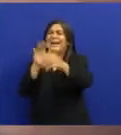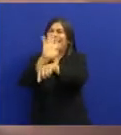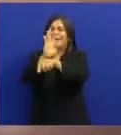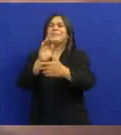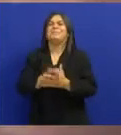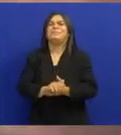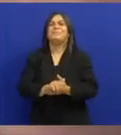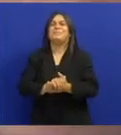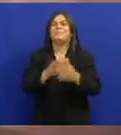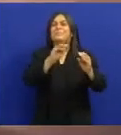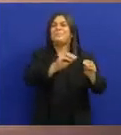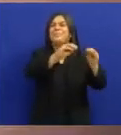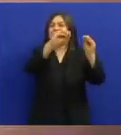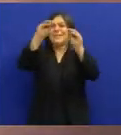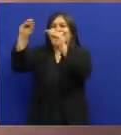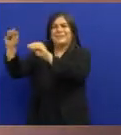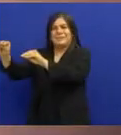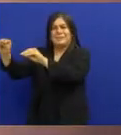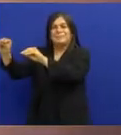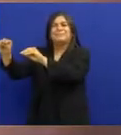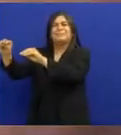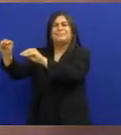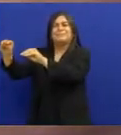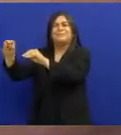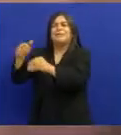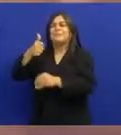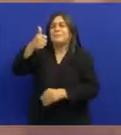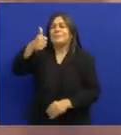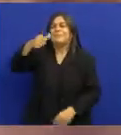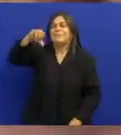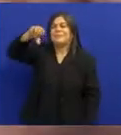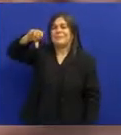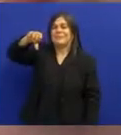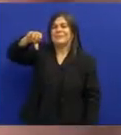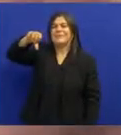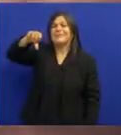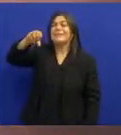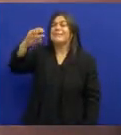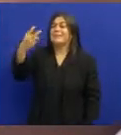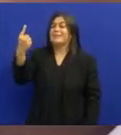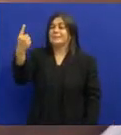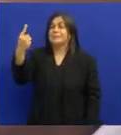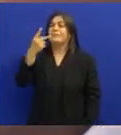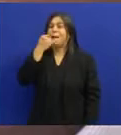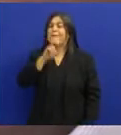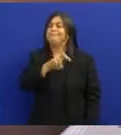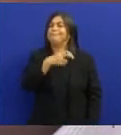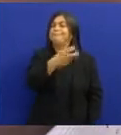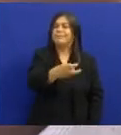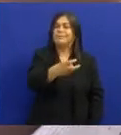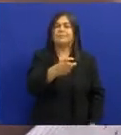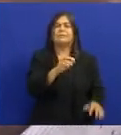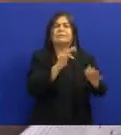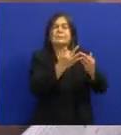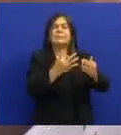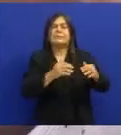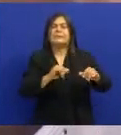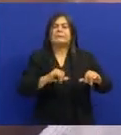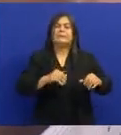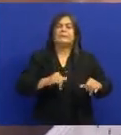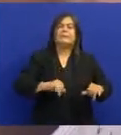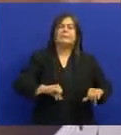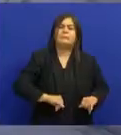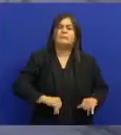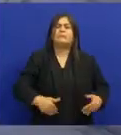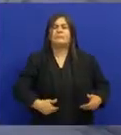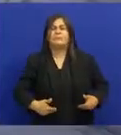Alagoa Grande Em 1931 Quando o pai faleceu Eles começaram A passar necessidades E aí a